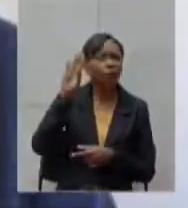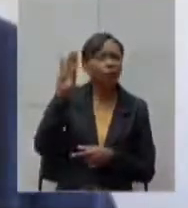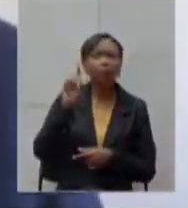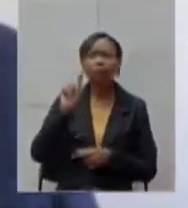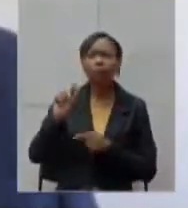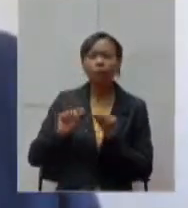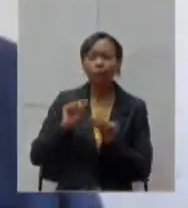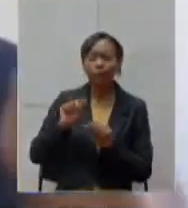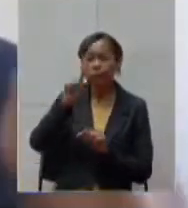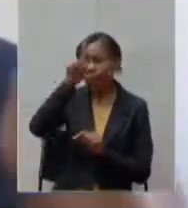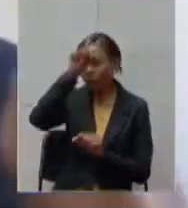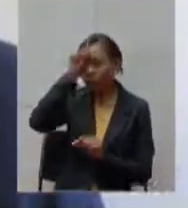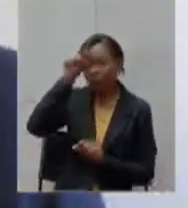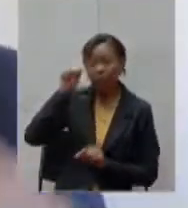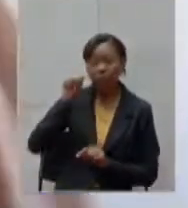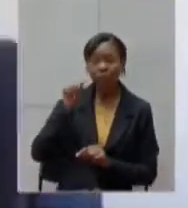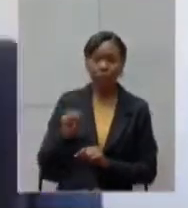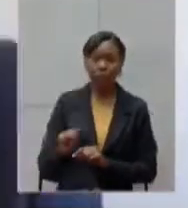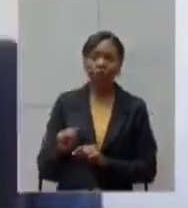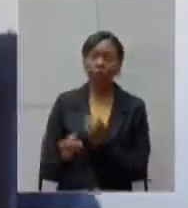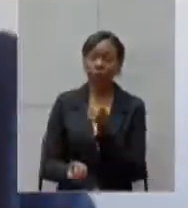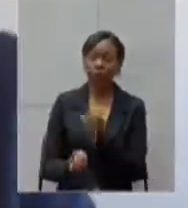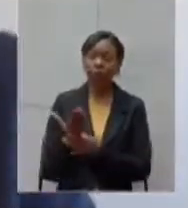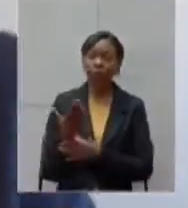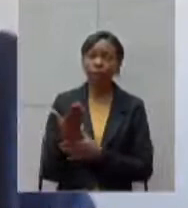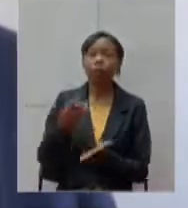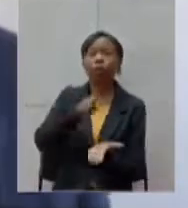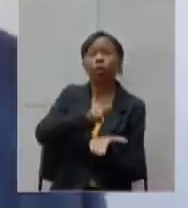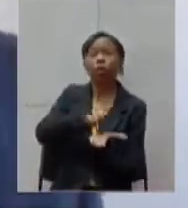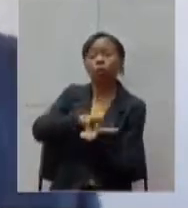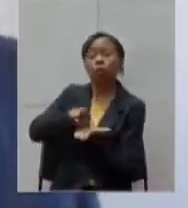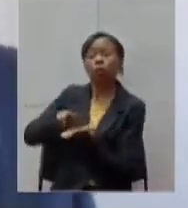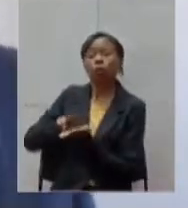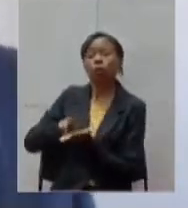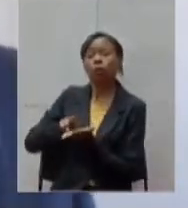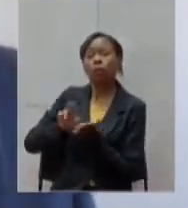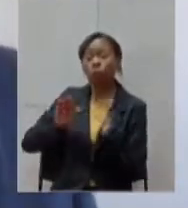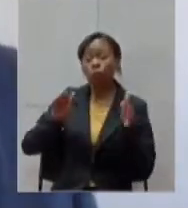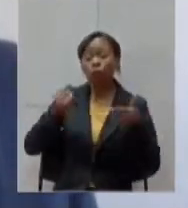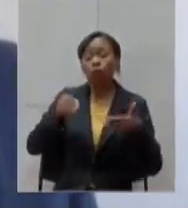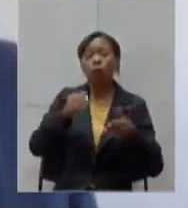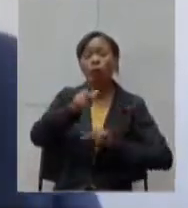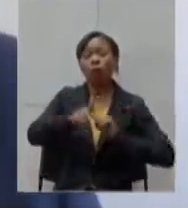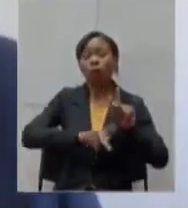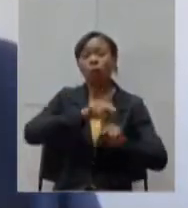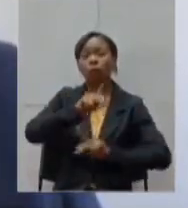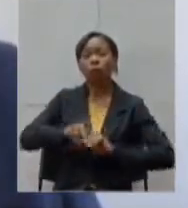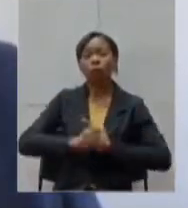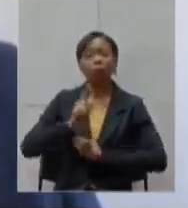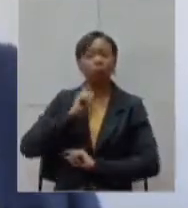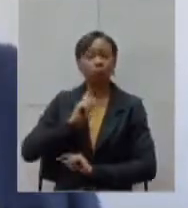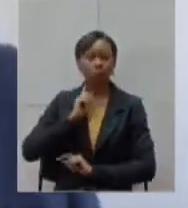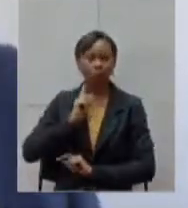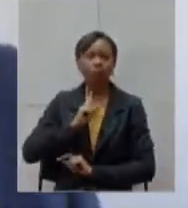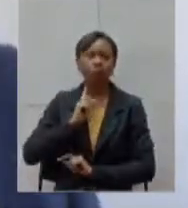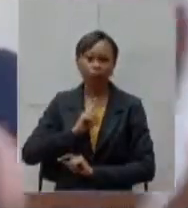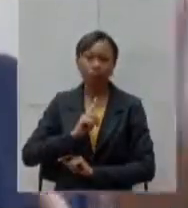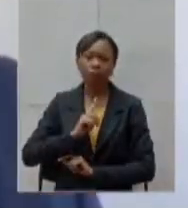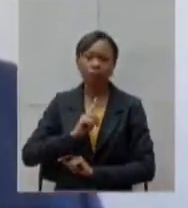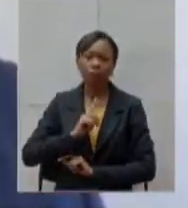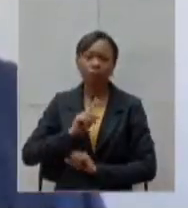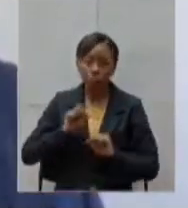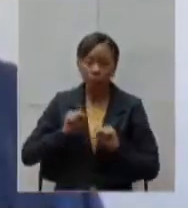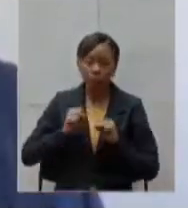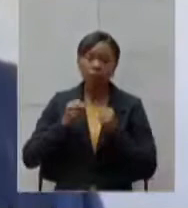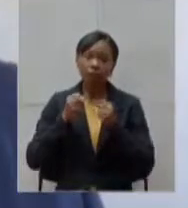estado e a efetiva oferta de leitos para a população do estado que na prática não danta se sustentar uma defesa da